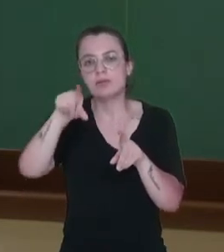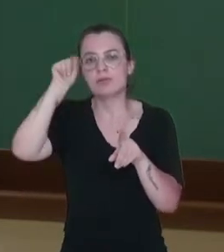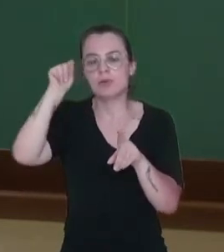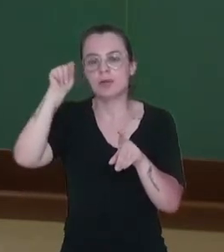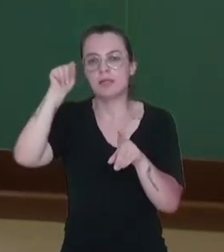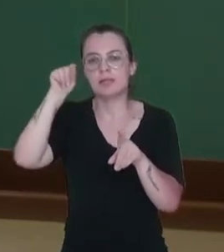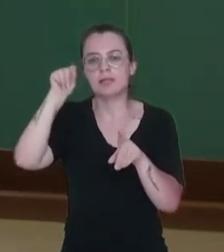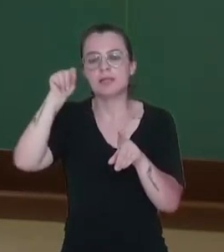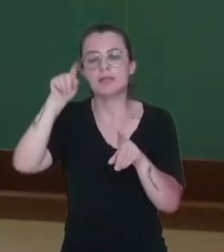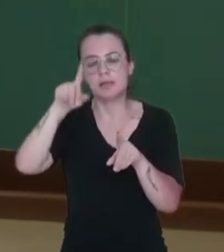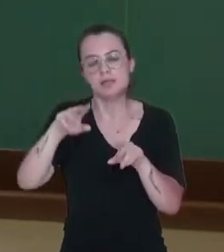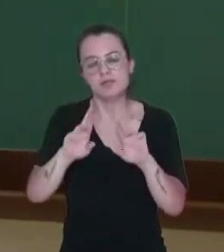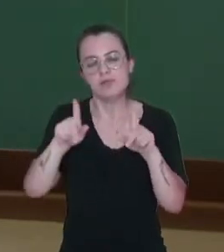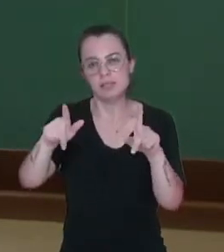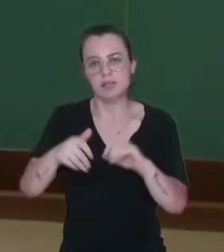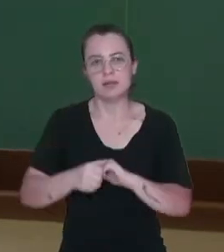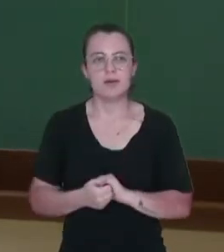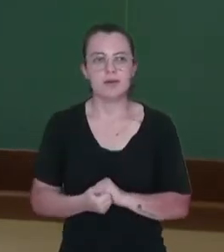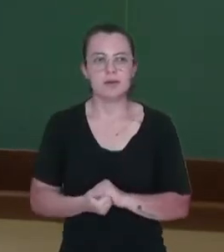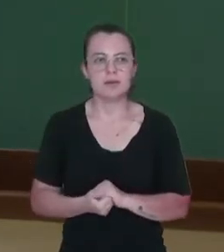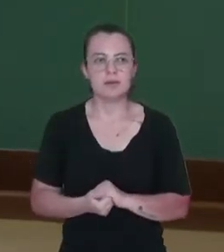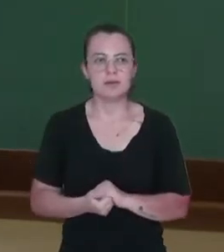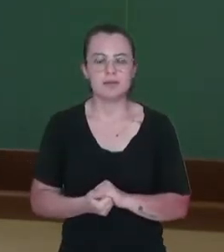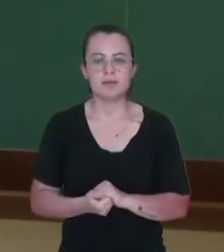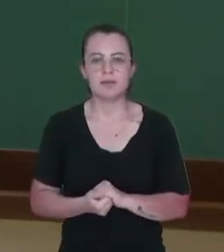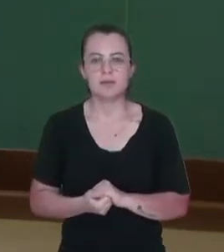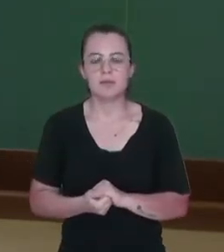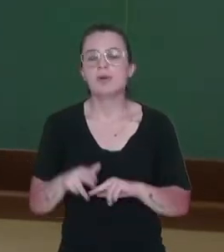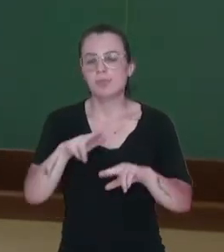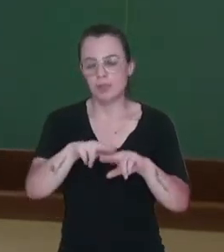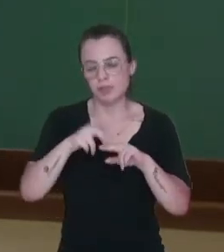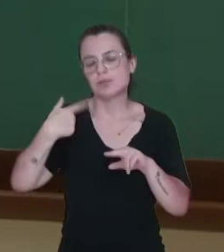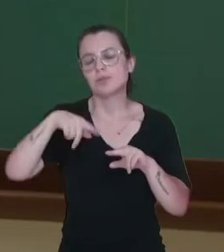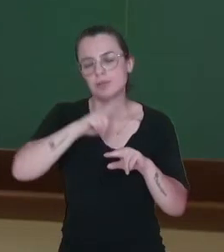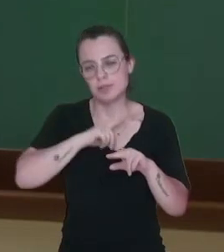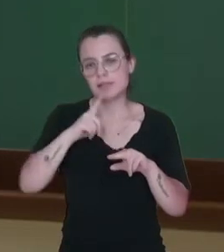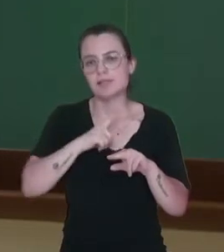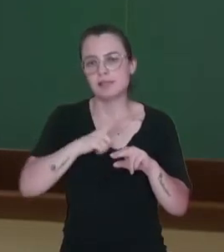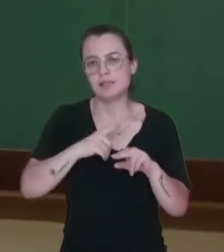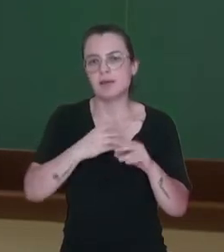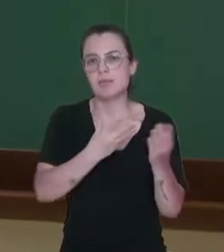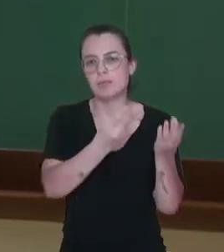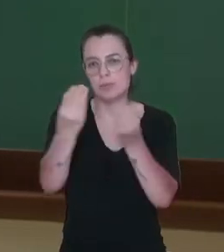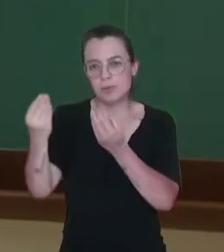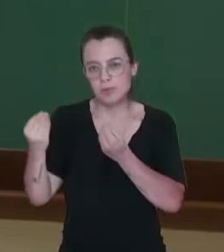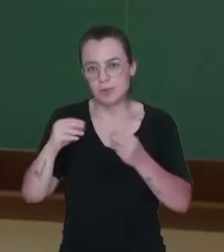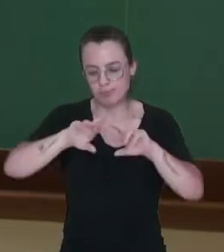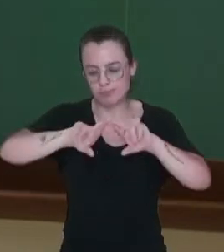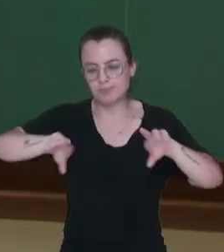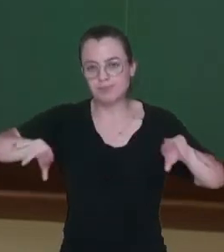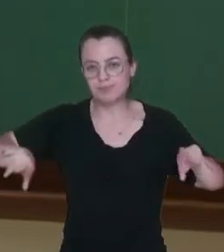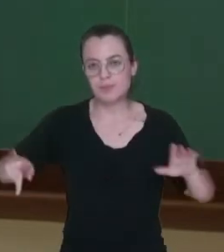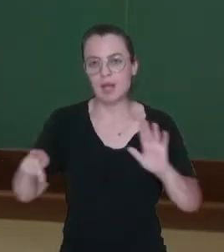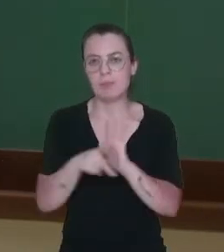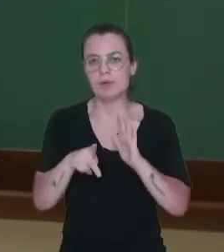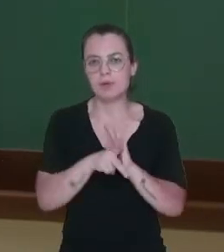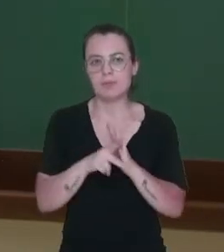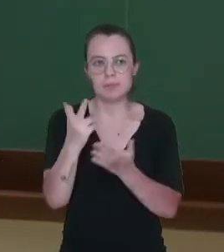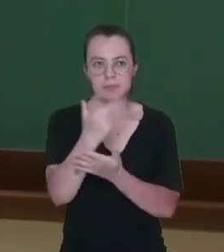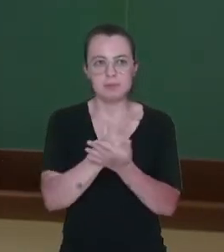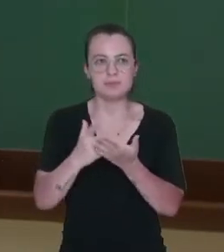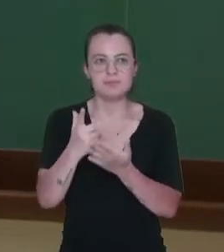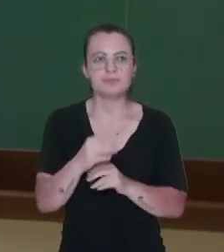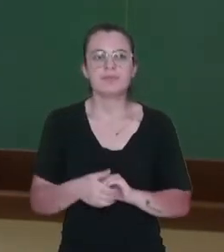dividir é diferente. Por isso que a gente vai ter variados mapas ali com resultados dessas regionalizações.